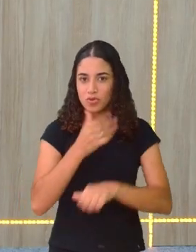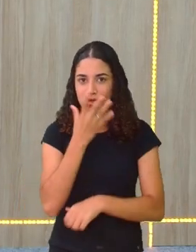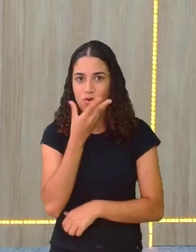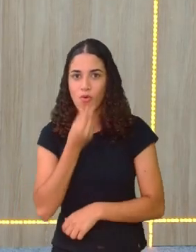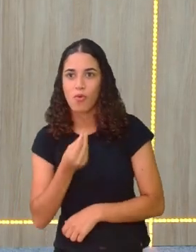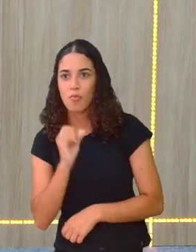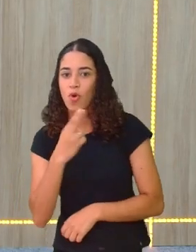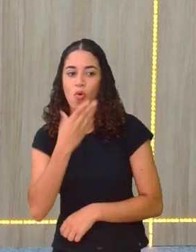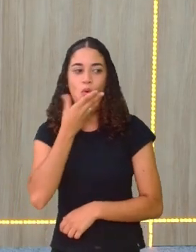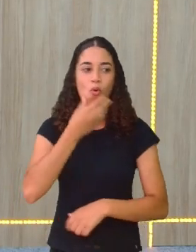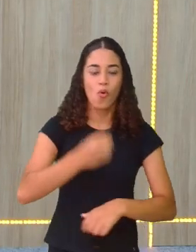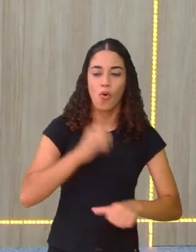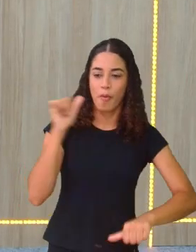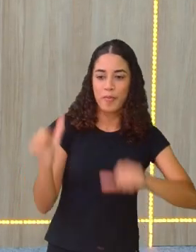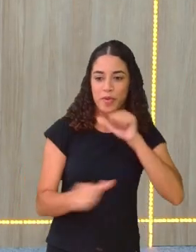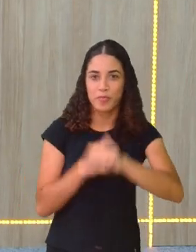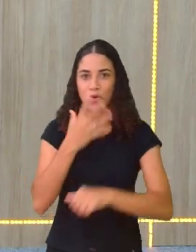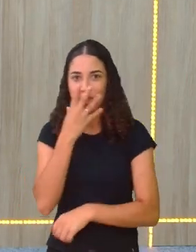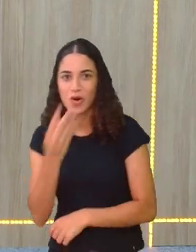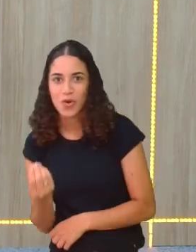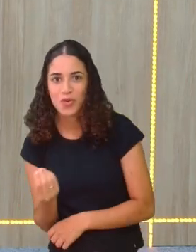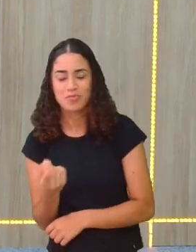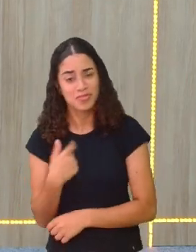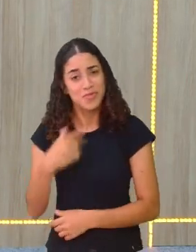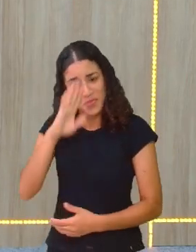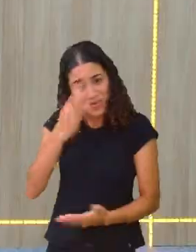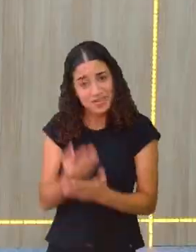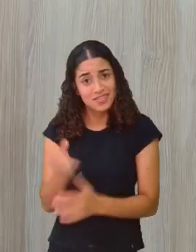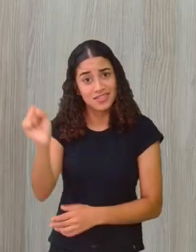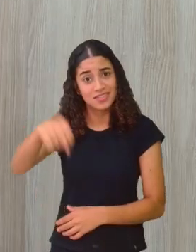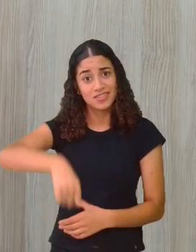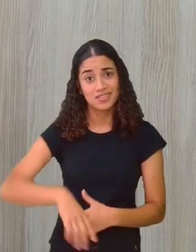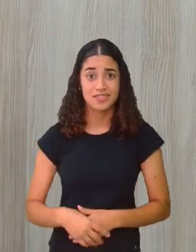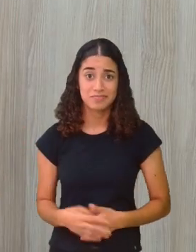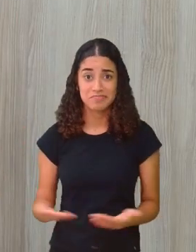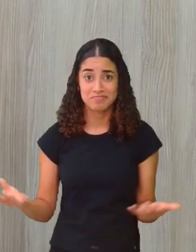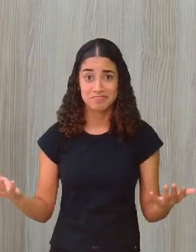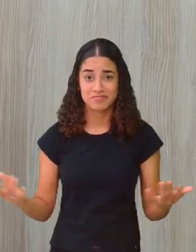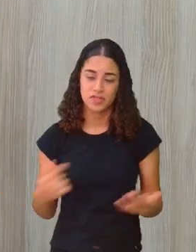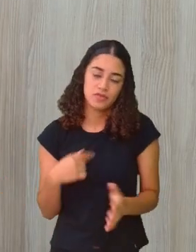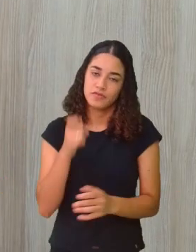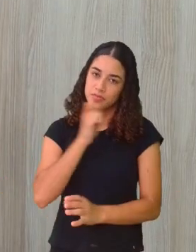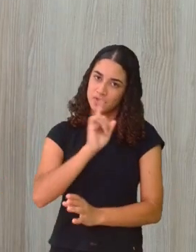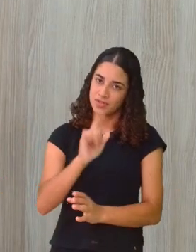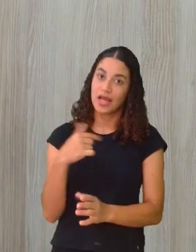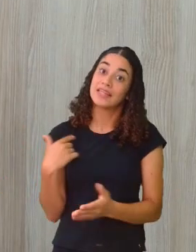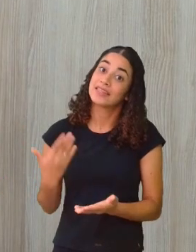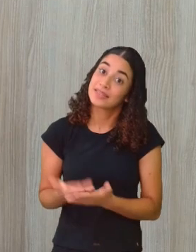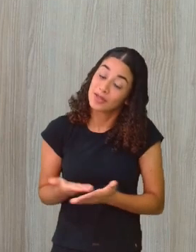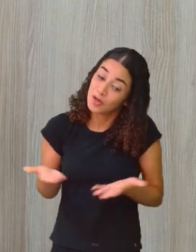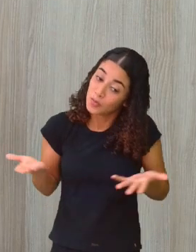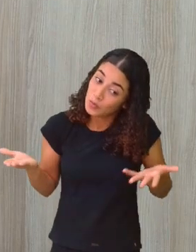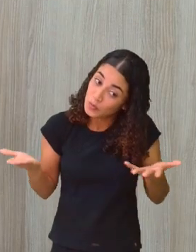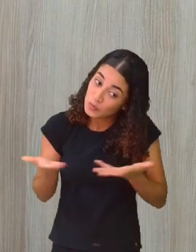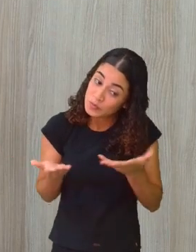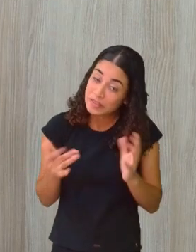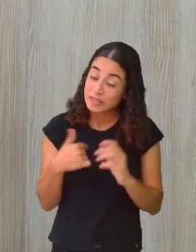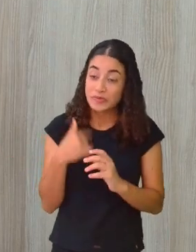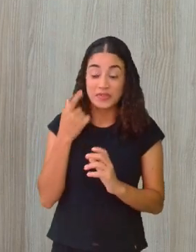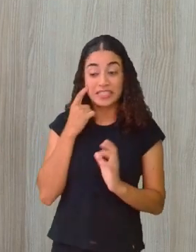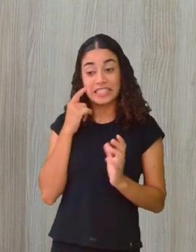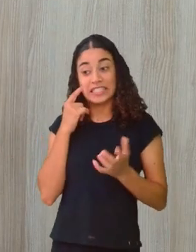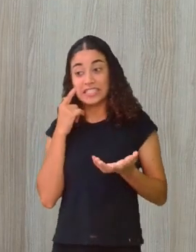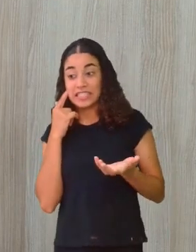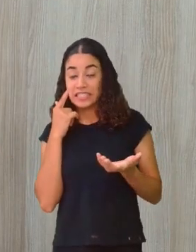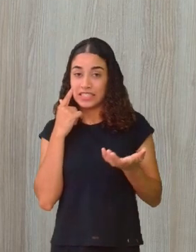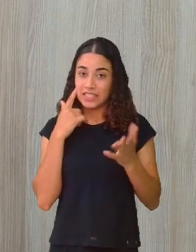pessoas viravam lobisomem. Lobisomem. Sim, acreditava. Não, eu acreditava. Olha, não vou mentir não. Até hoje, sim. Eu